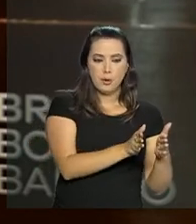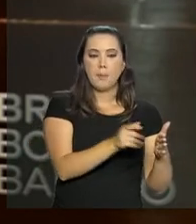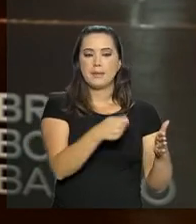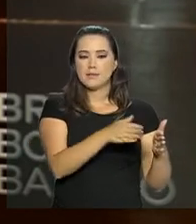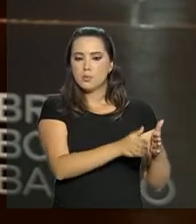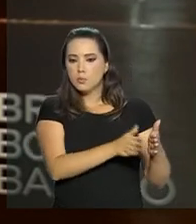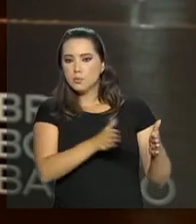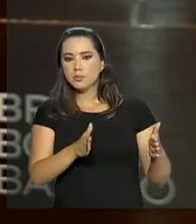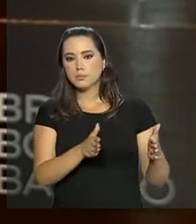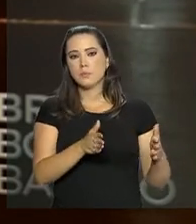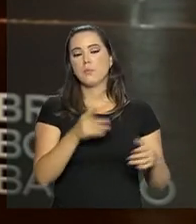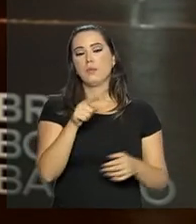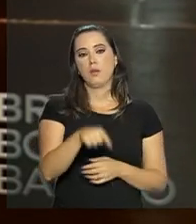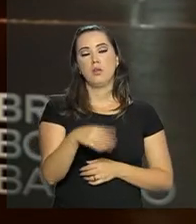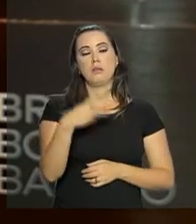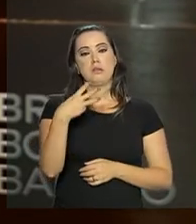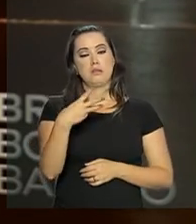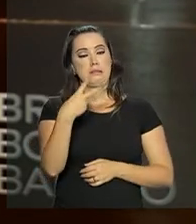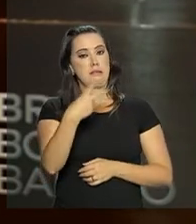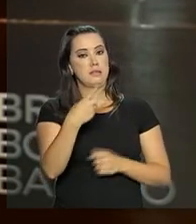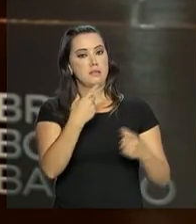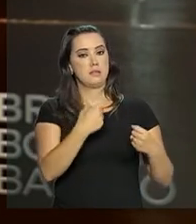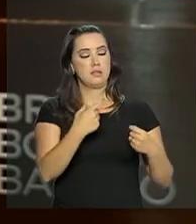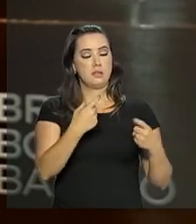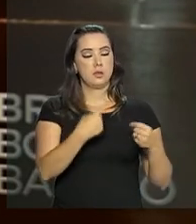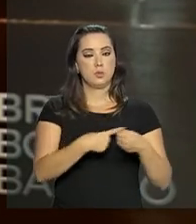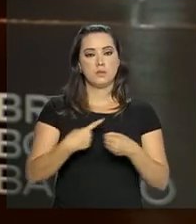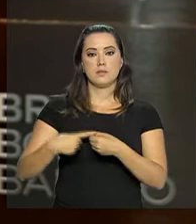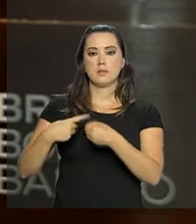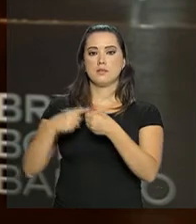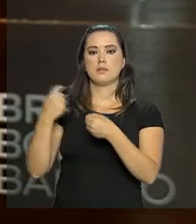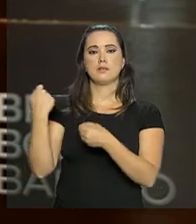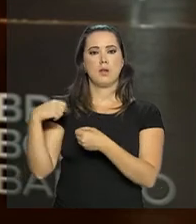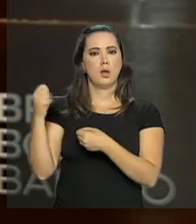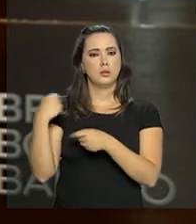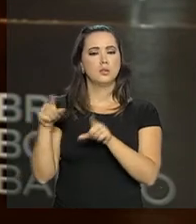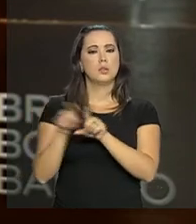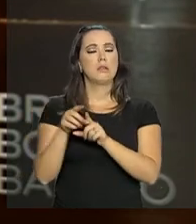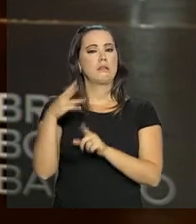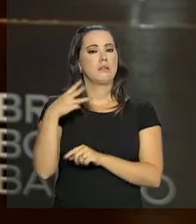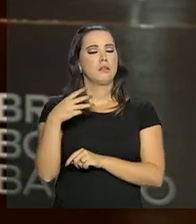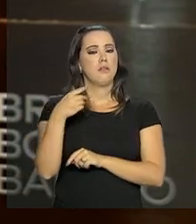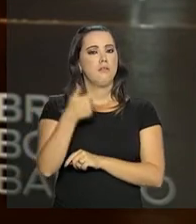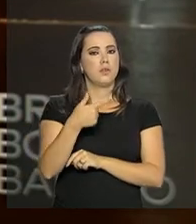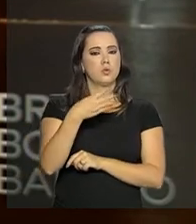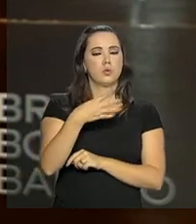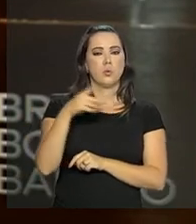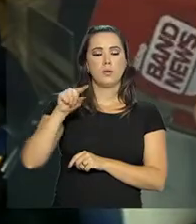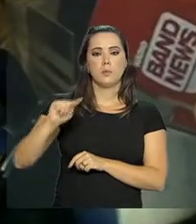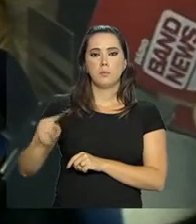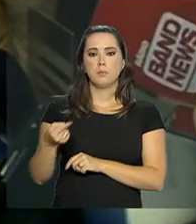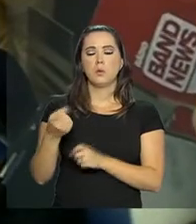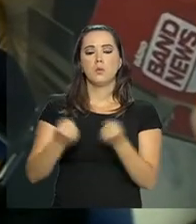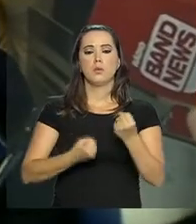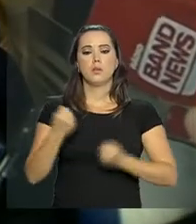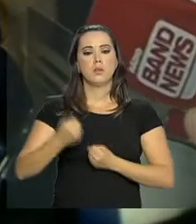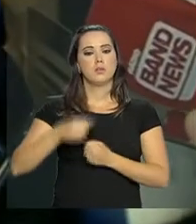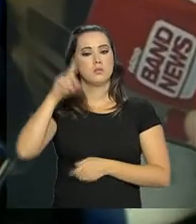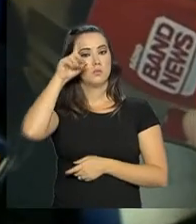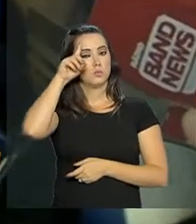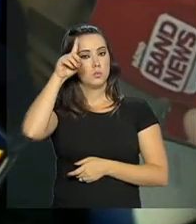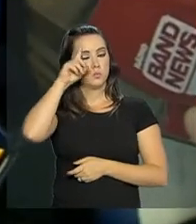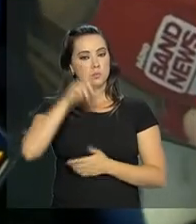corta 32 municípios gaúchos e tem um tráfego de 24 mil veículos por dia. É uma experiência